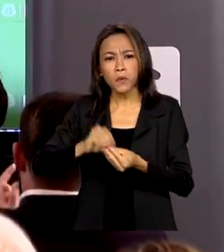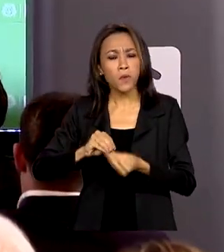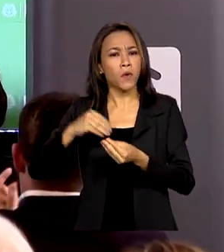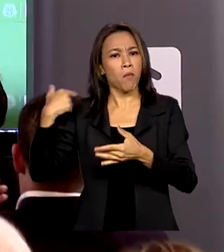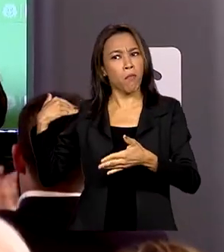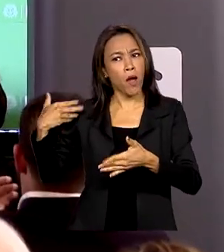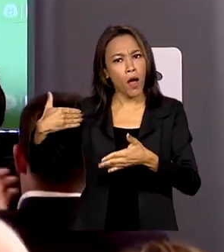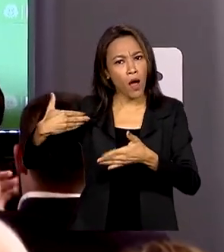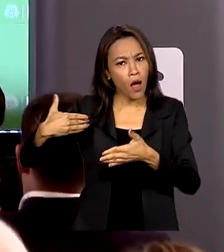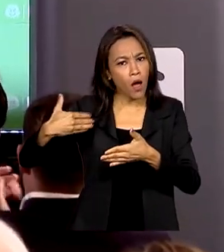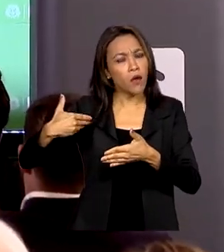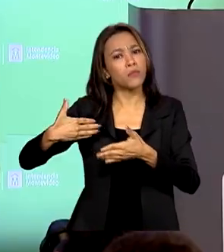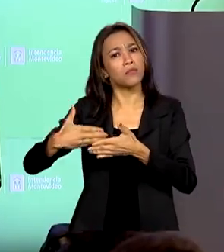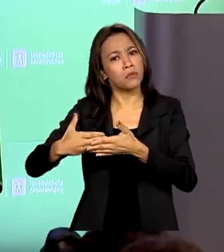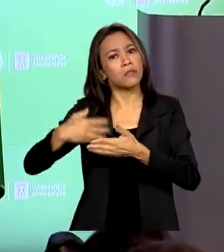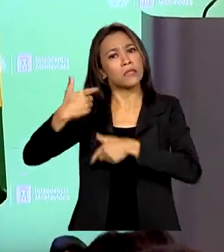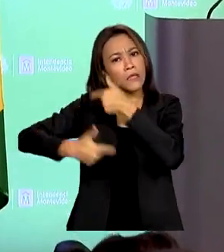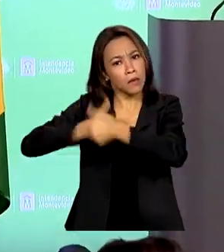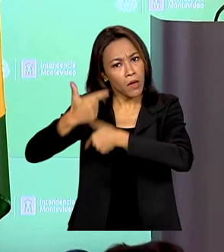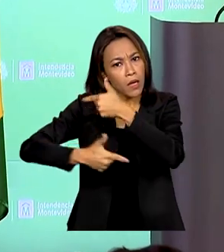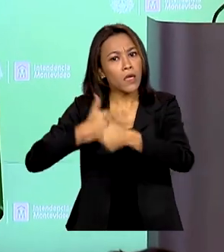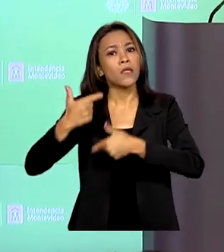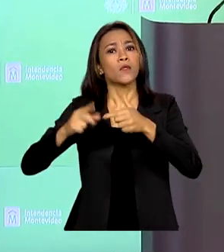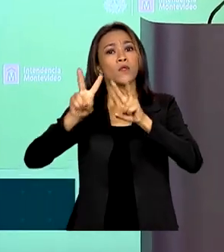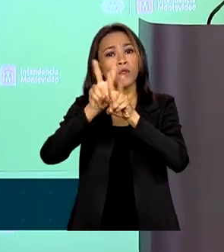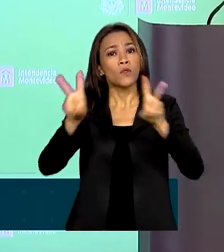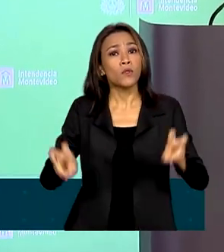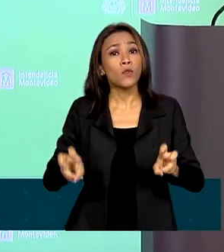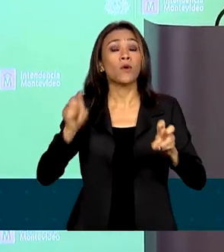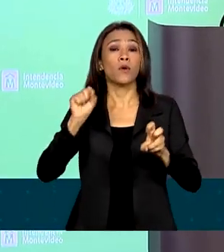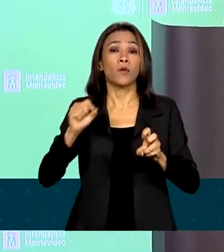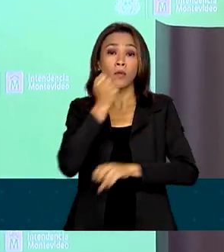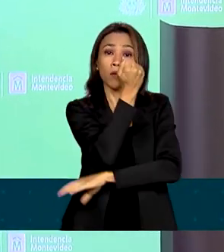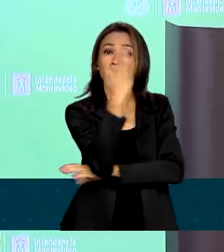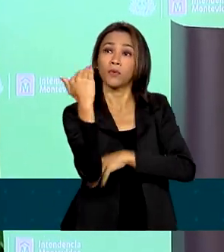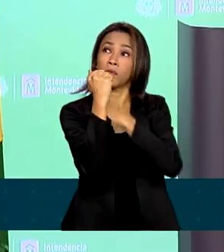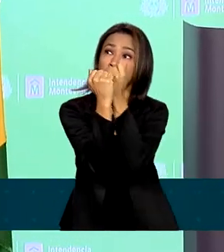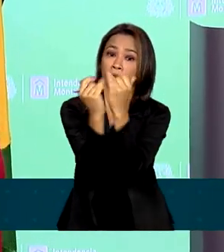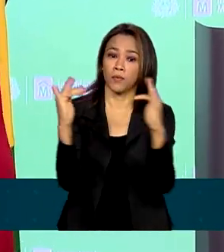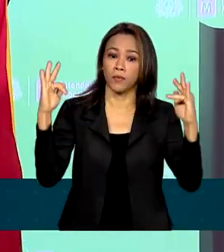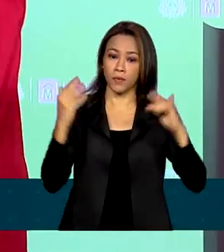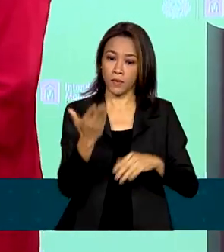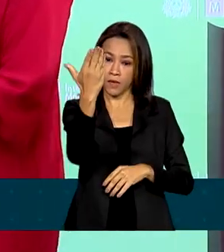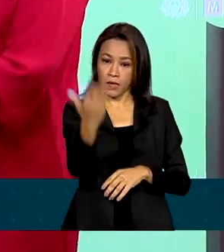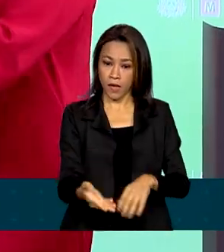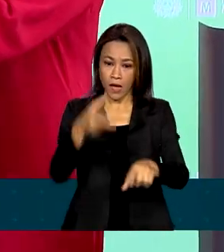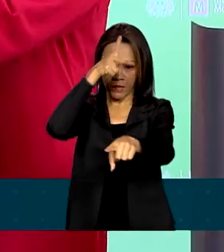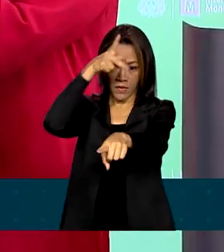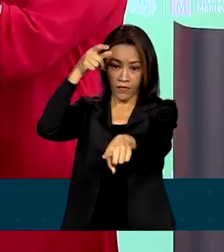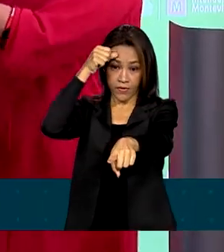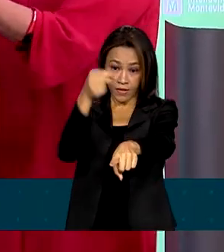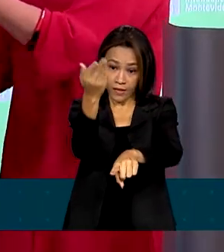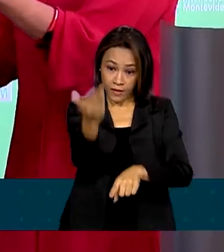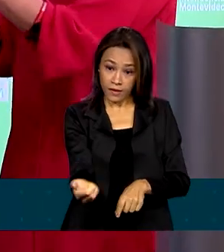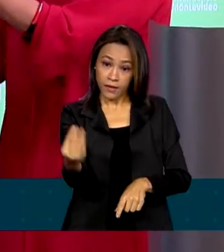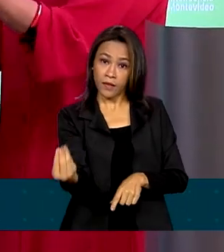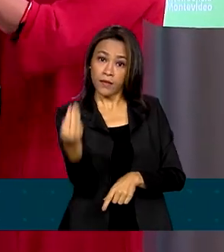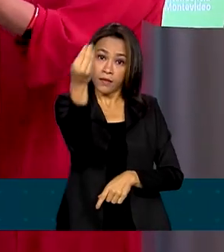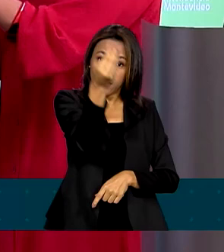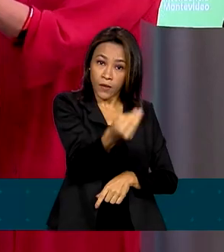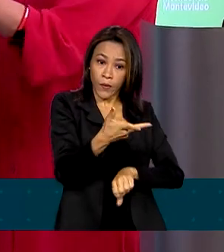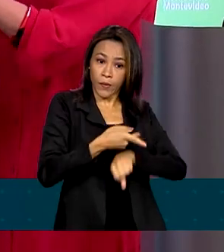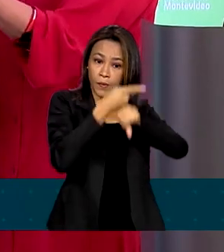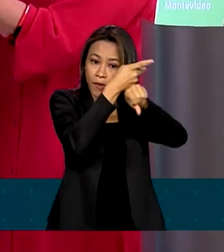na proteção do meio ambiente. A premiação foi entregue pela prefeita de Montevideo, Carolina Cossi. Lula